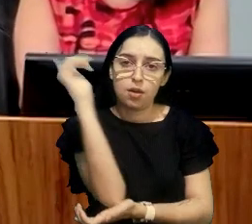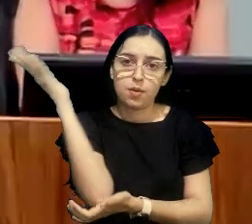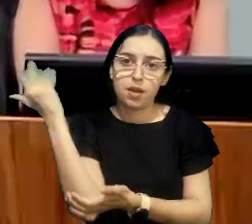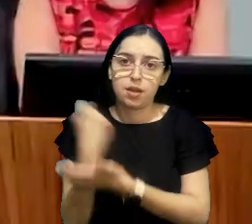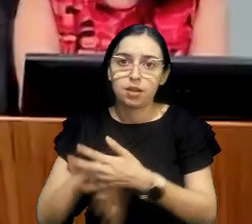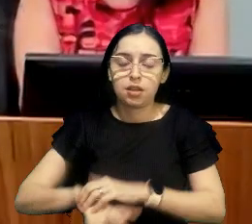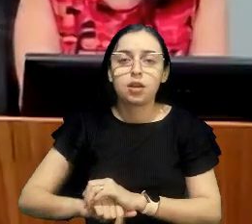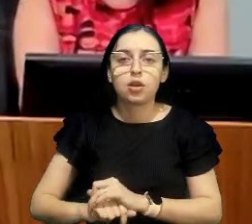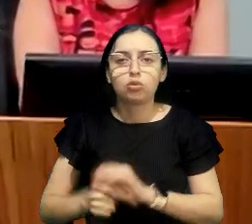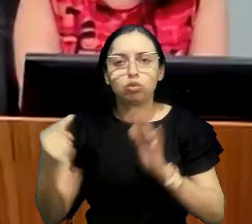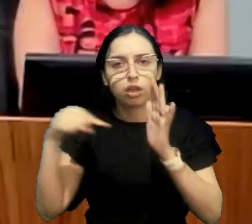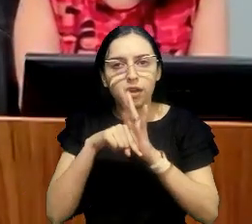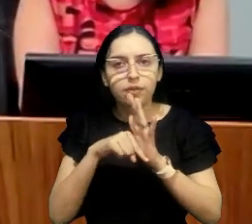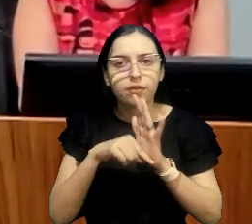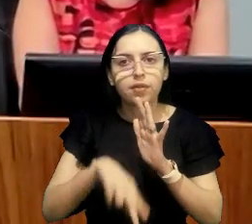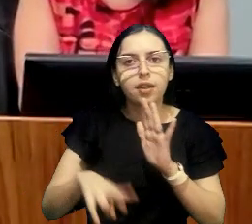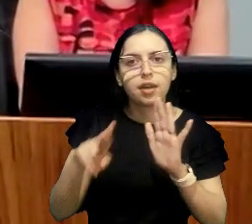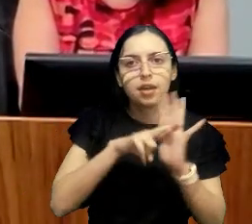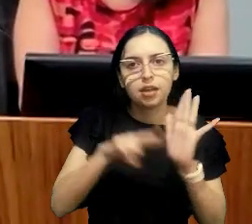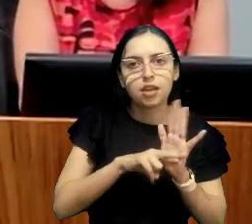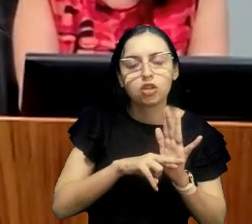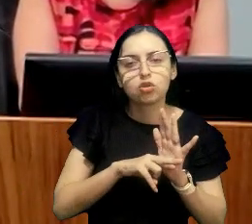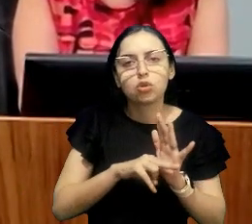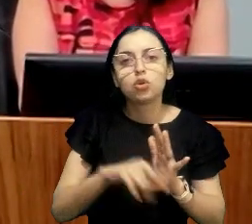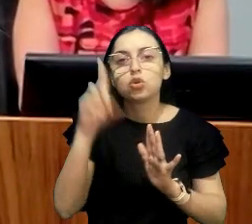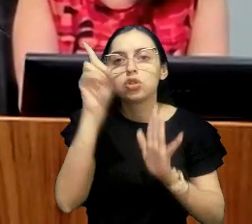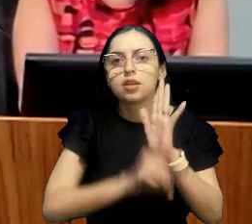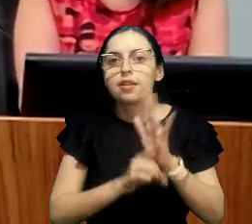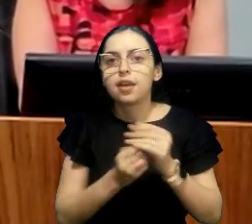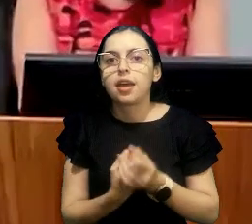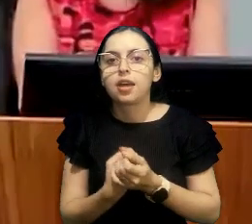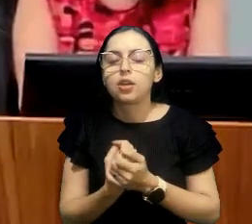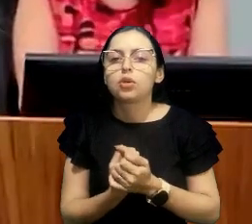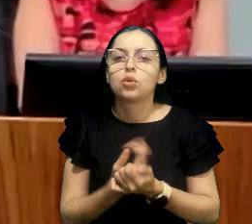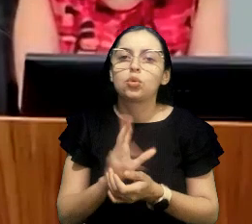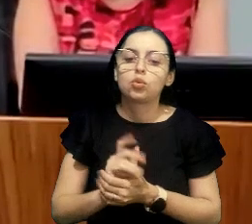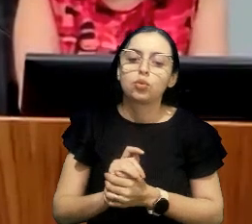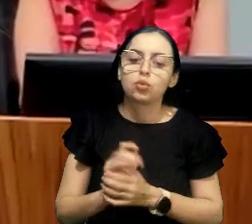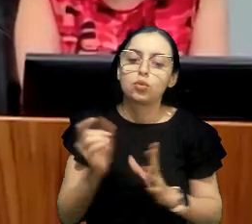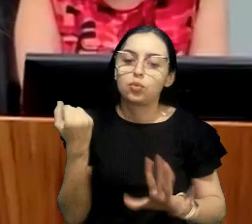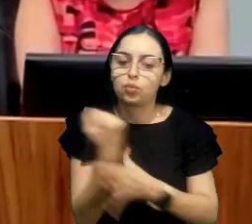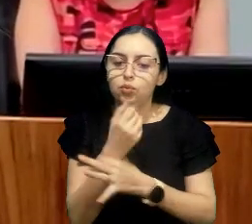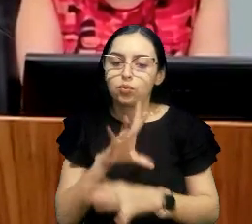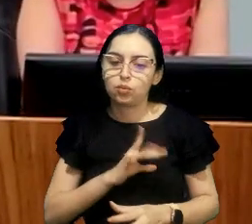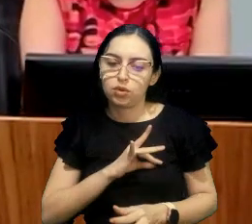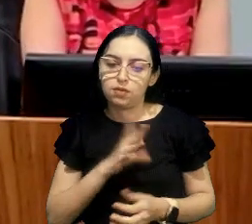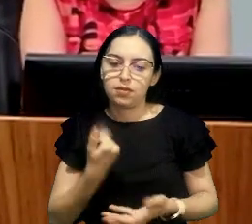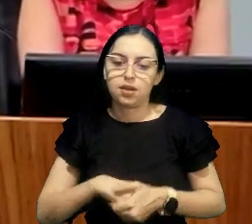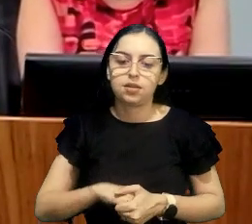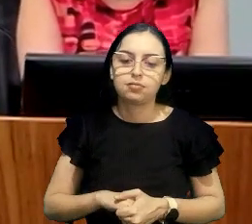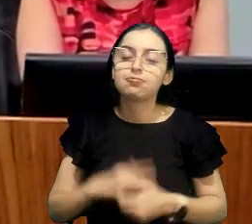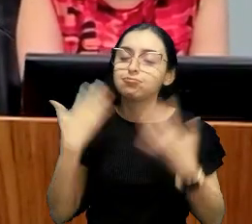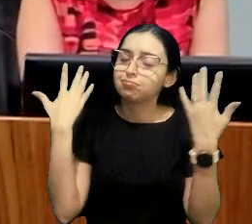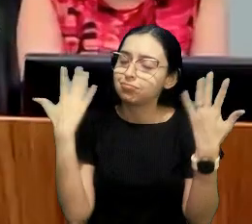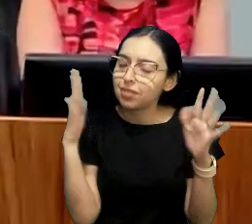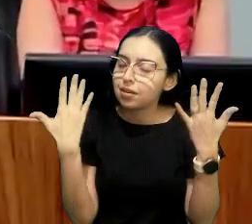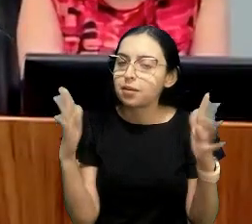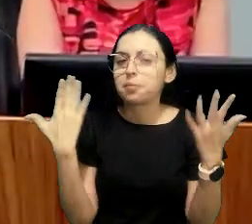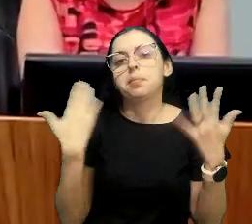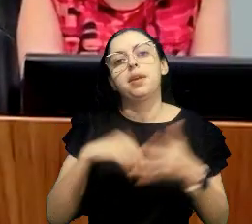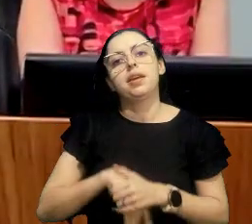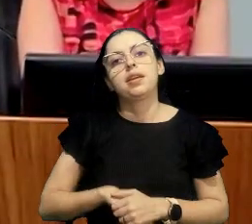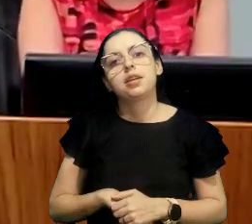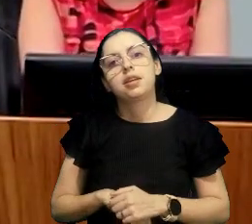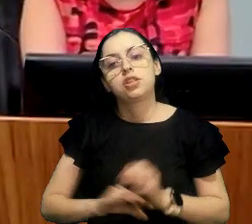tema de direito internacional privado é porque está dando muito certo, então eu quero lhe parabenizar e parabenizar a